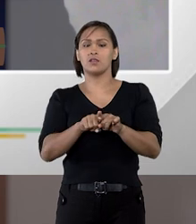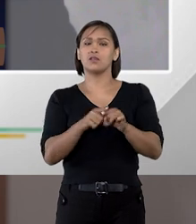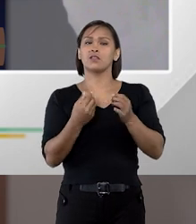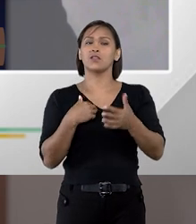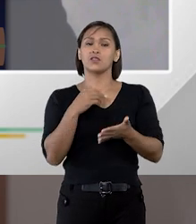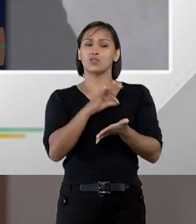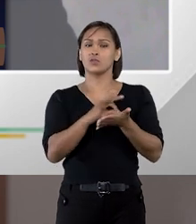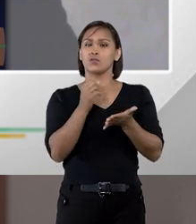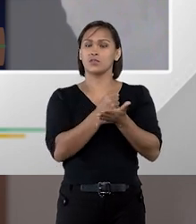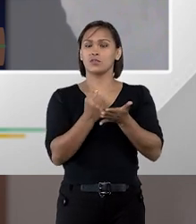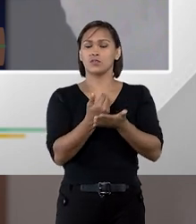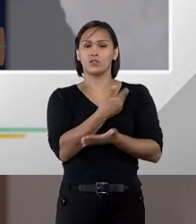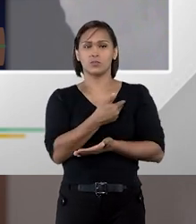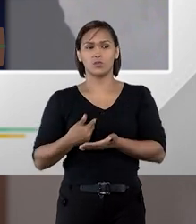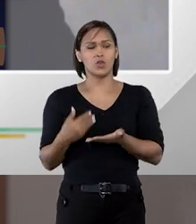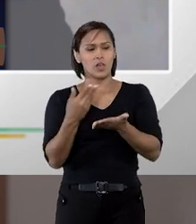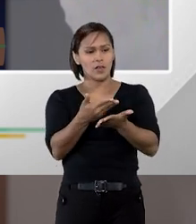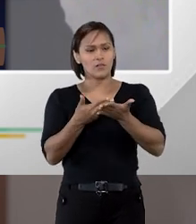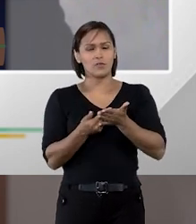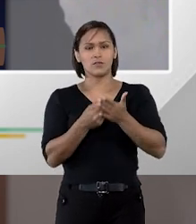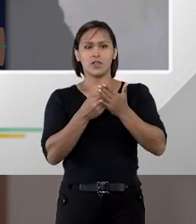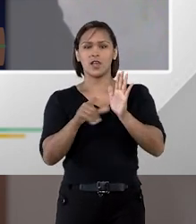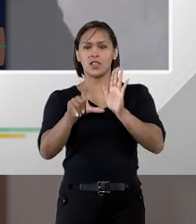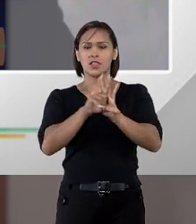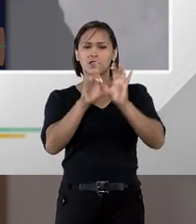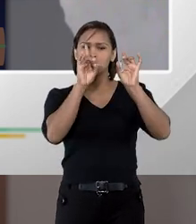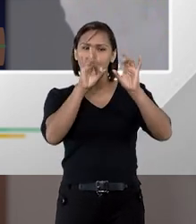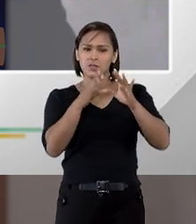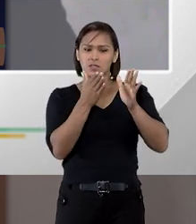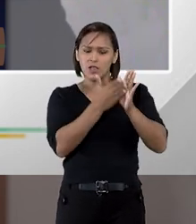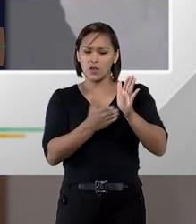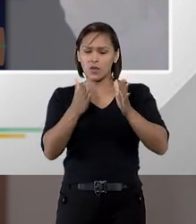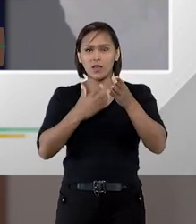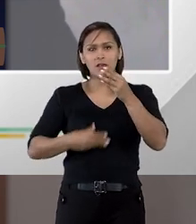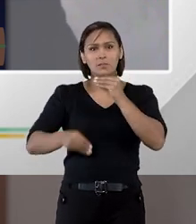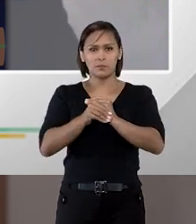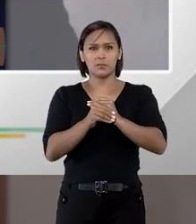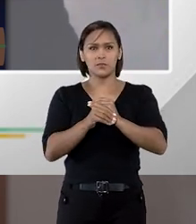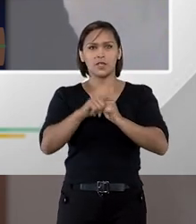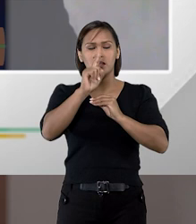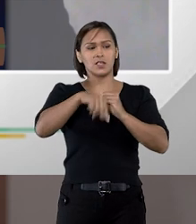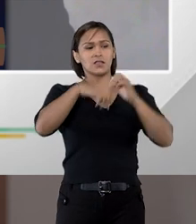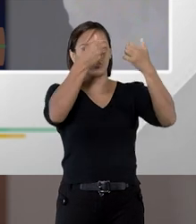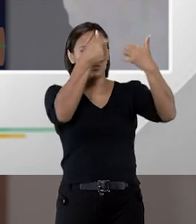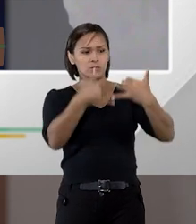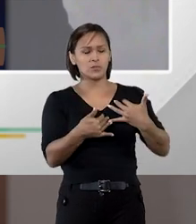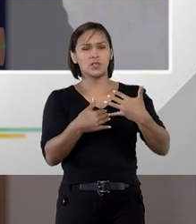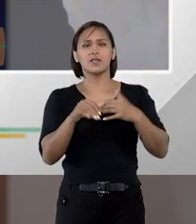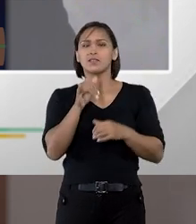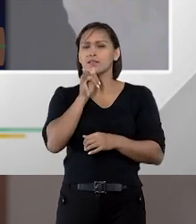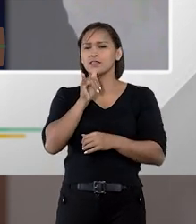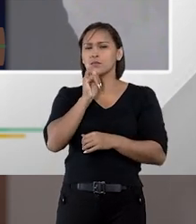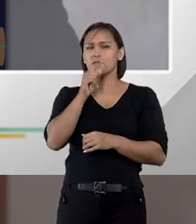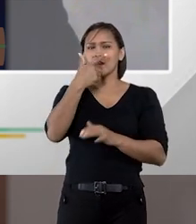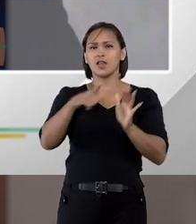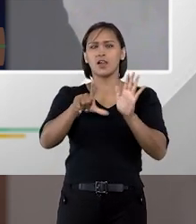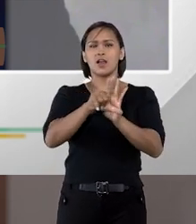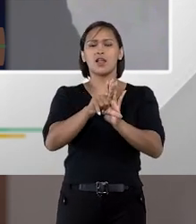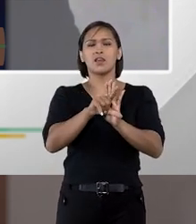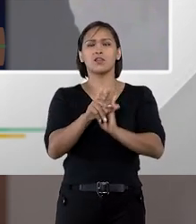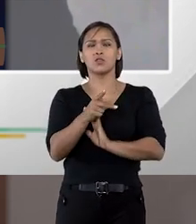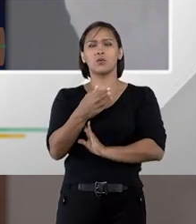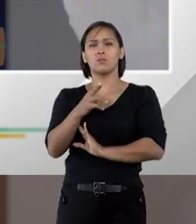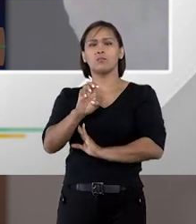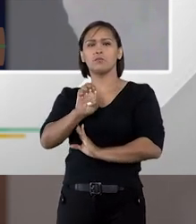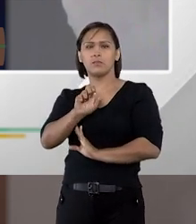nas contratações públicas que vieram em leis especiais ou leis esparsas. Então, eu menciono aqui, exemplificativamente, a lei